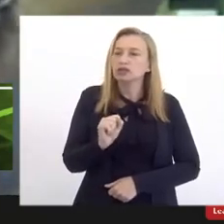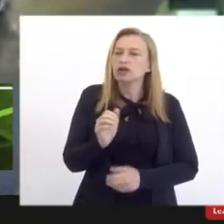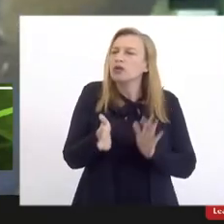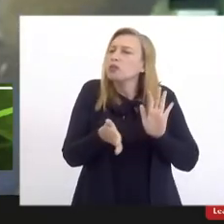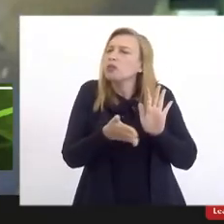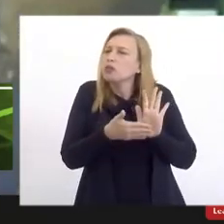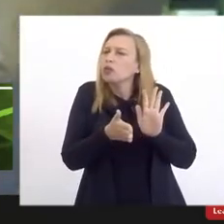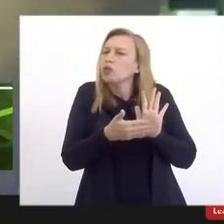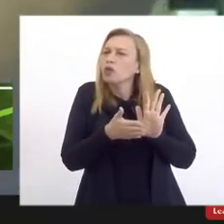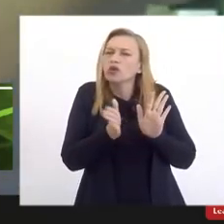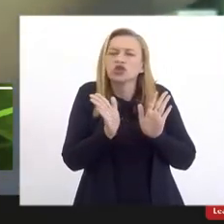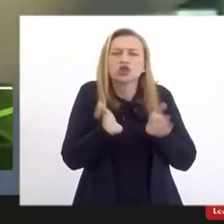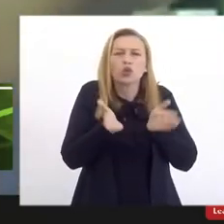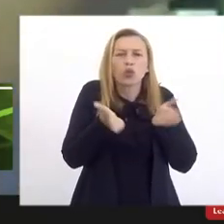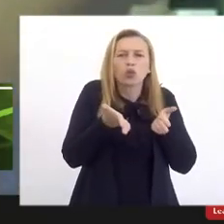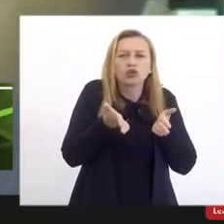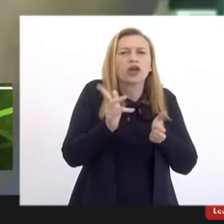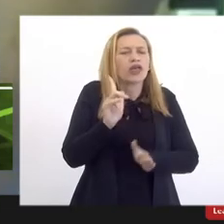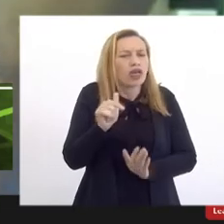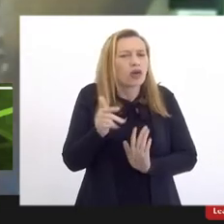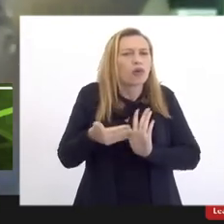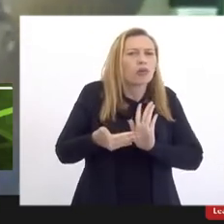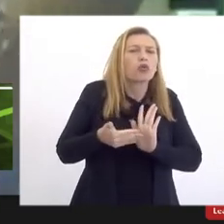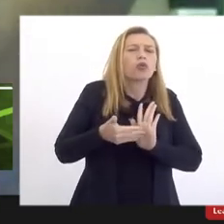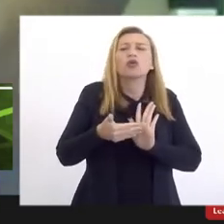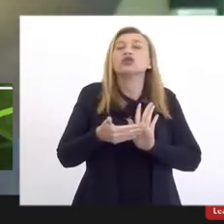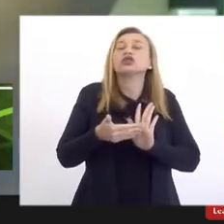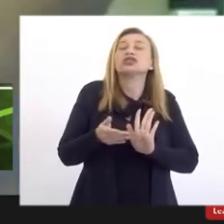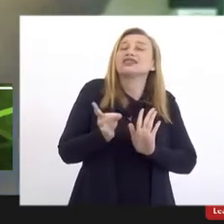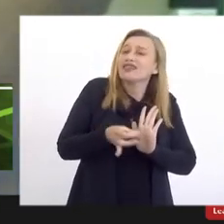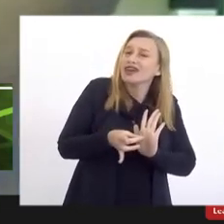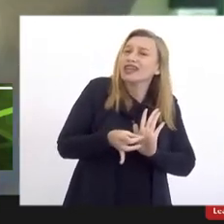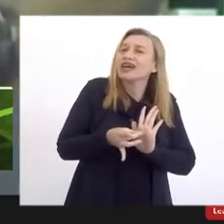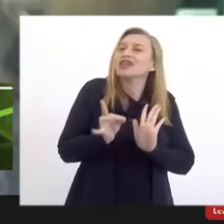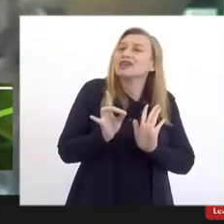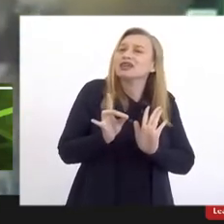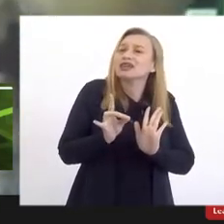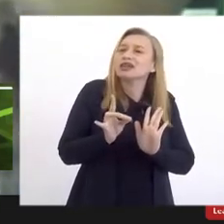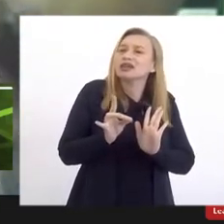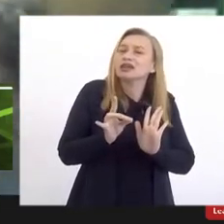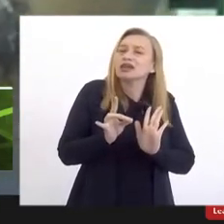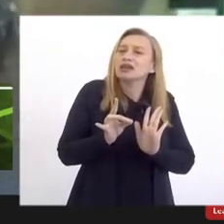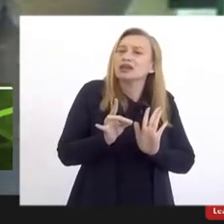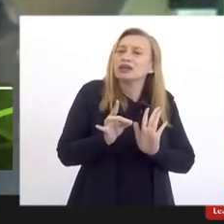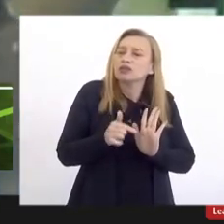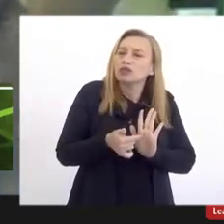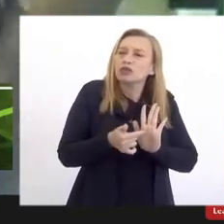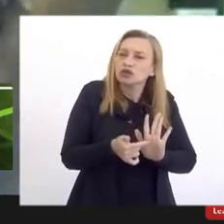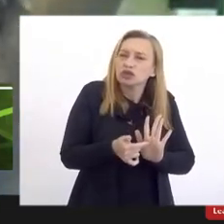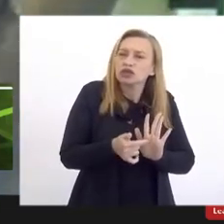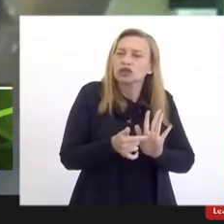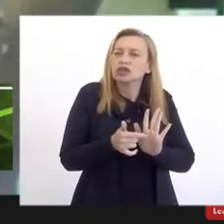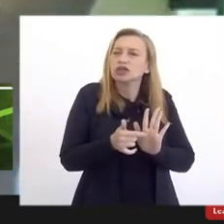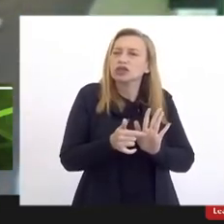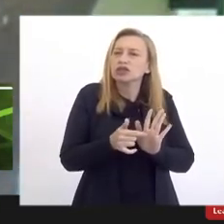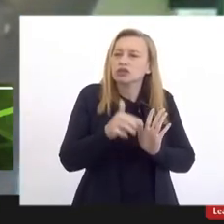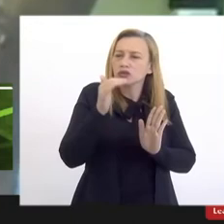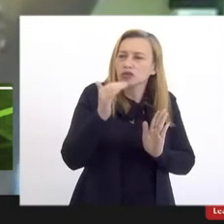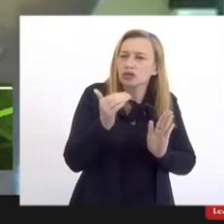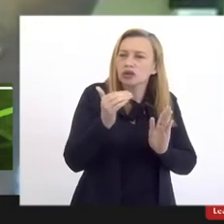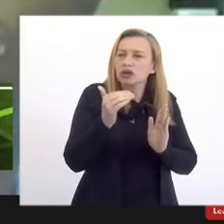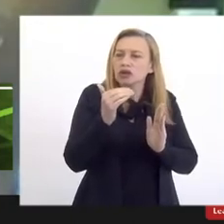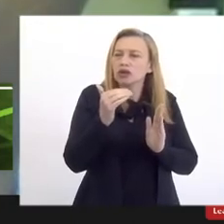proposta aqui hoje é uma proposta para, na verdade, solidificar e consolidar a